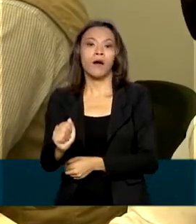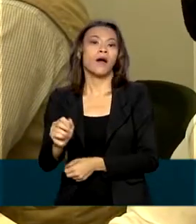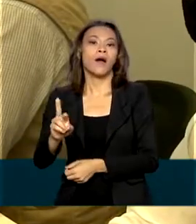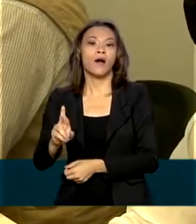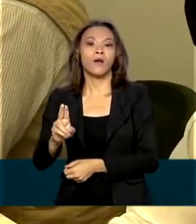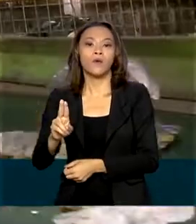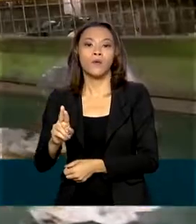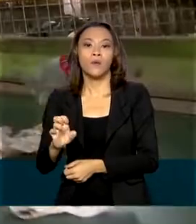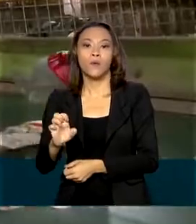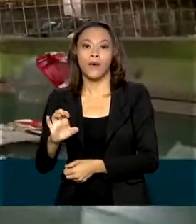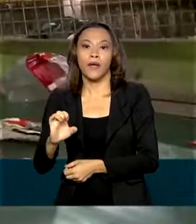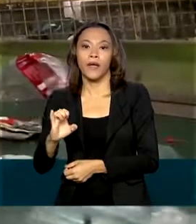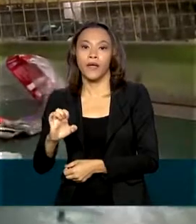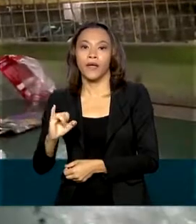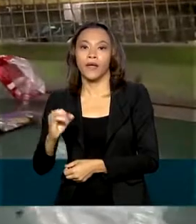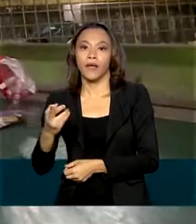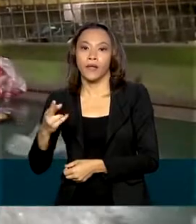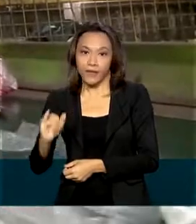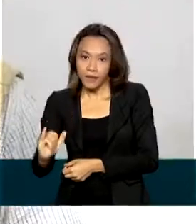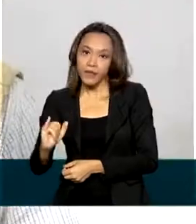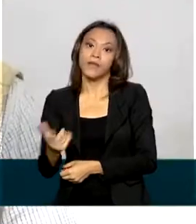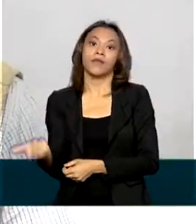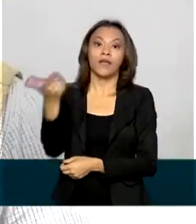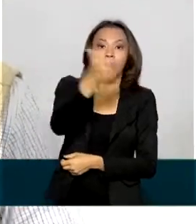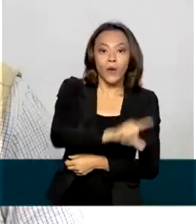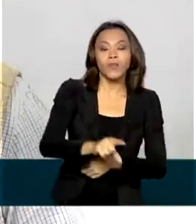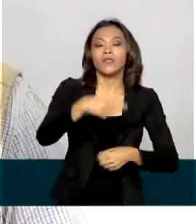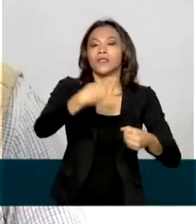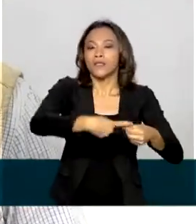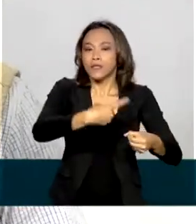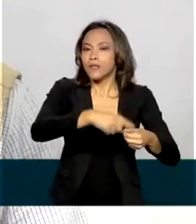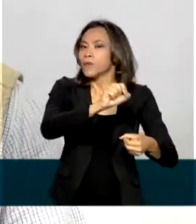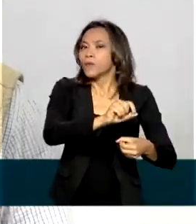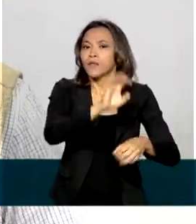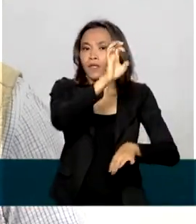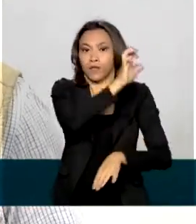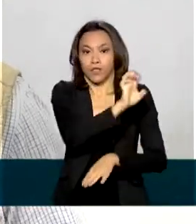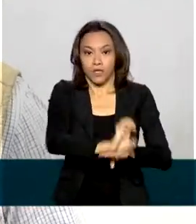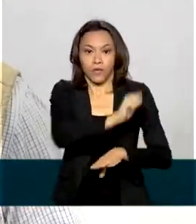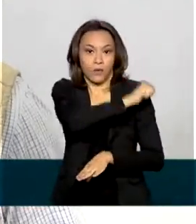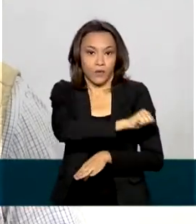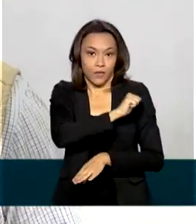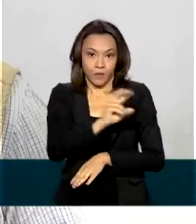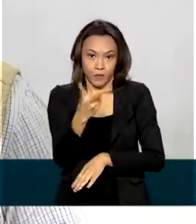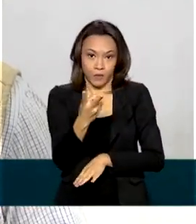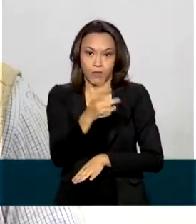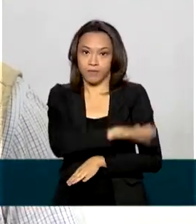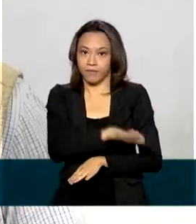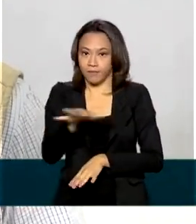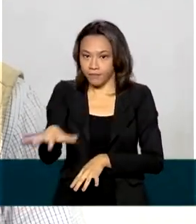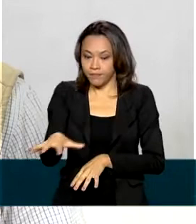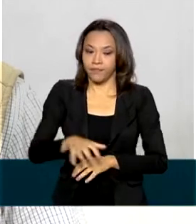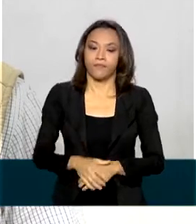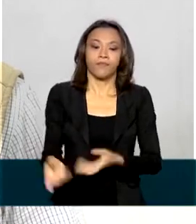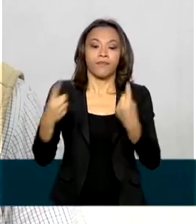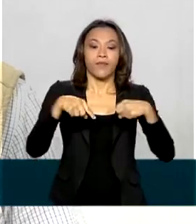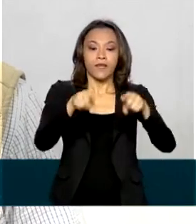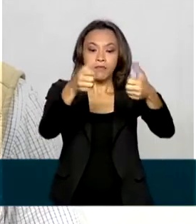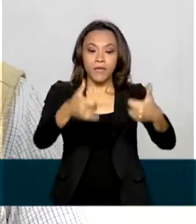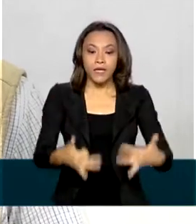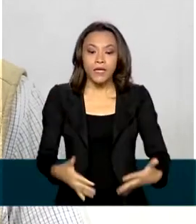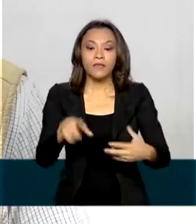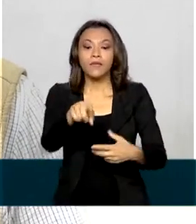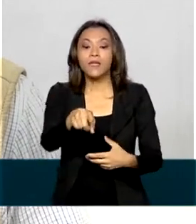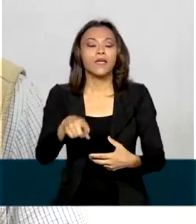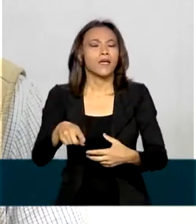Ministro do Meio Ambiente, e outro no Rio de Janeiro. O grande volume de lixo ou de resíduo sólido que tem no país, que é o resíduo sólido